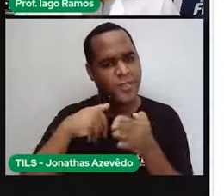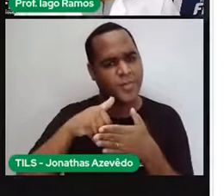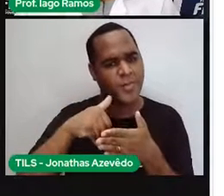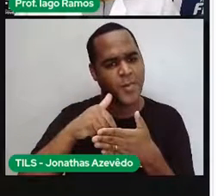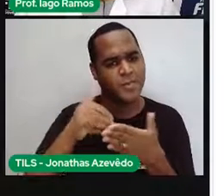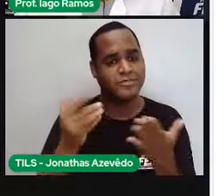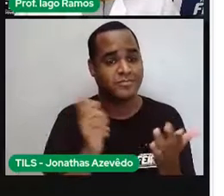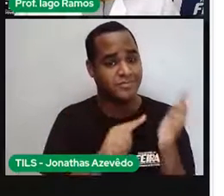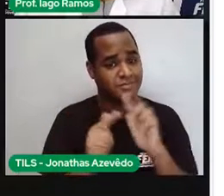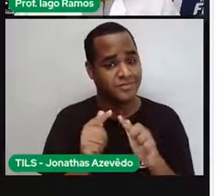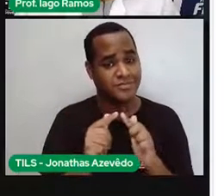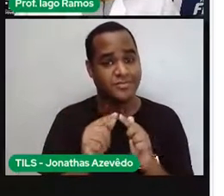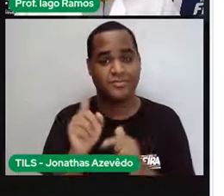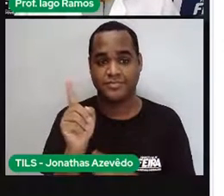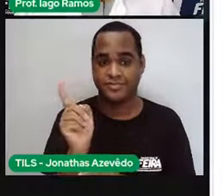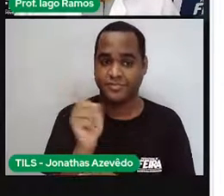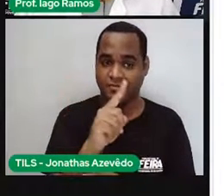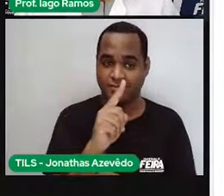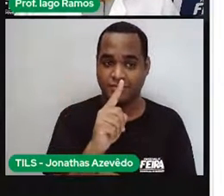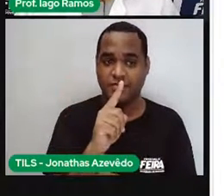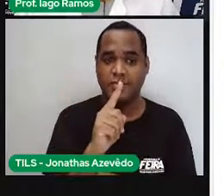daqui até aqui,